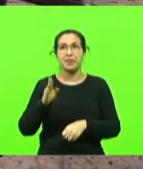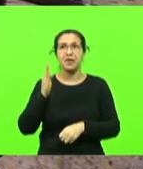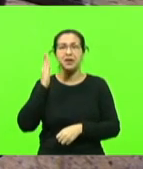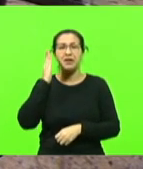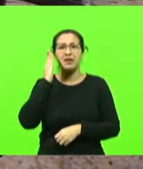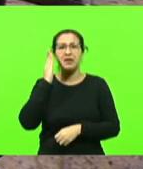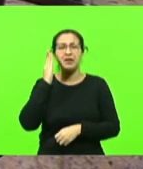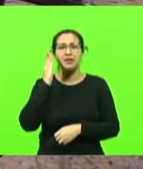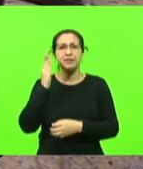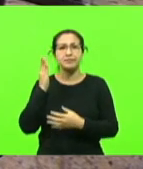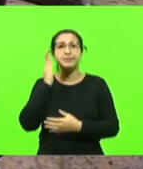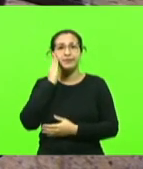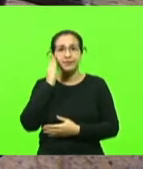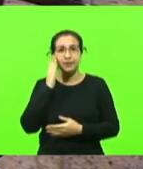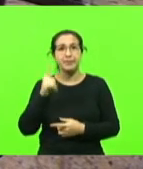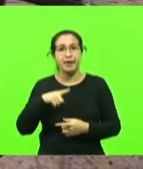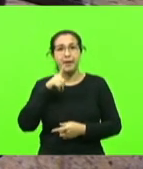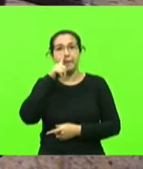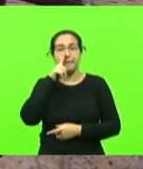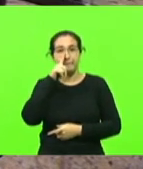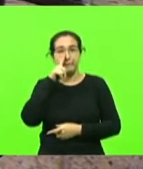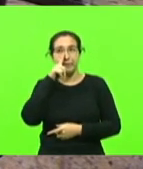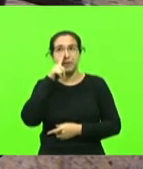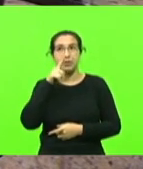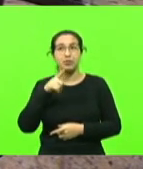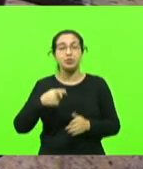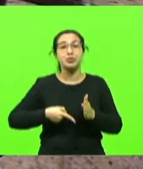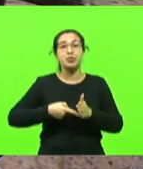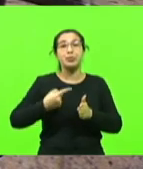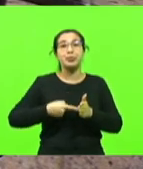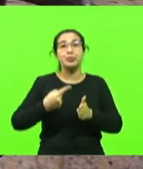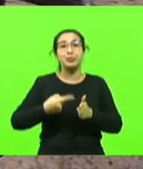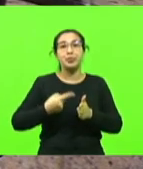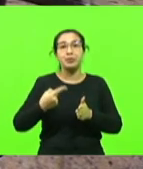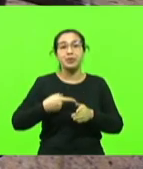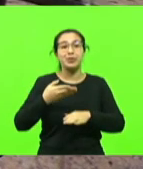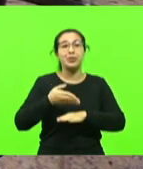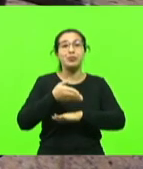Fui, meu primeiro serviço na polícia militar, fui trabalhar no pelotão de motos,